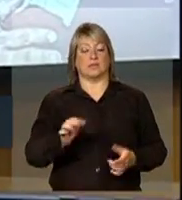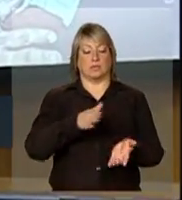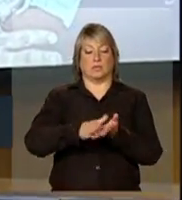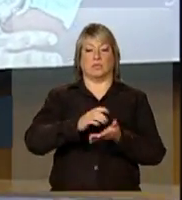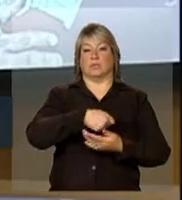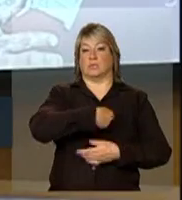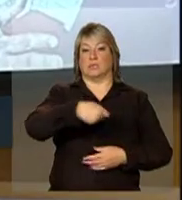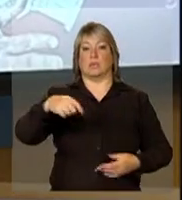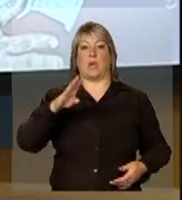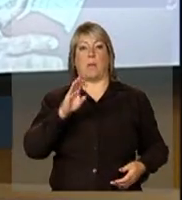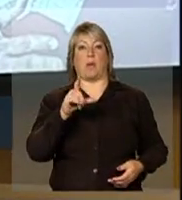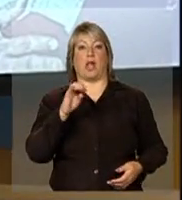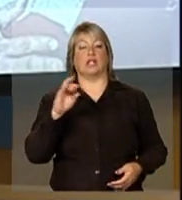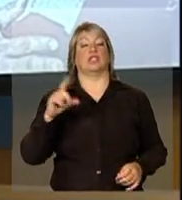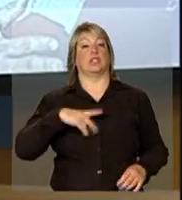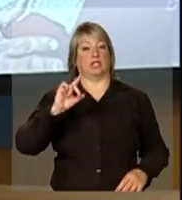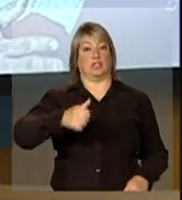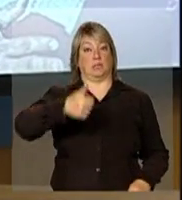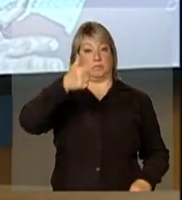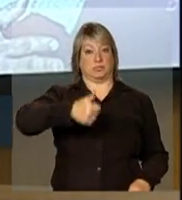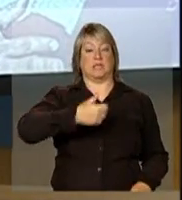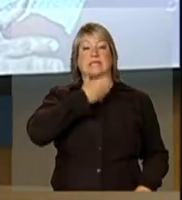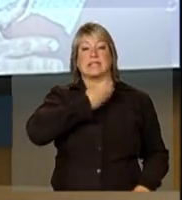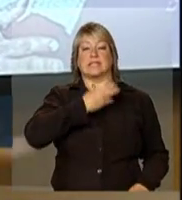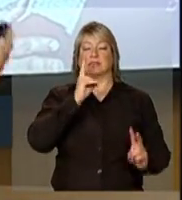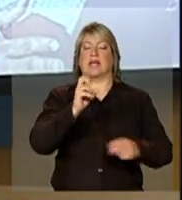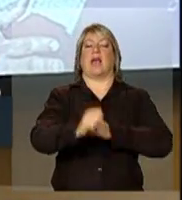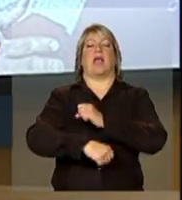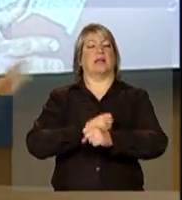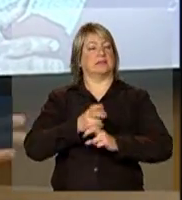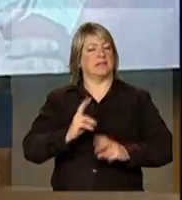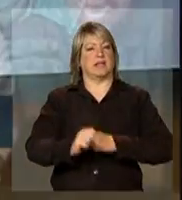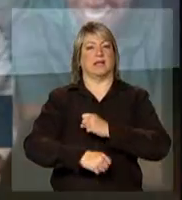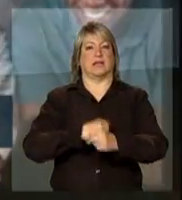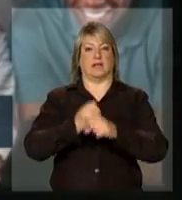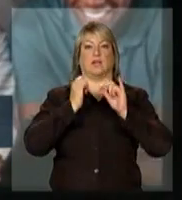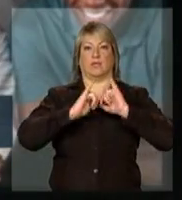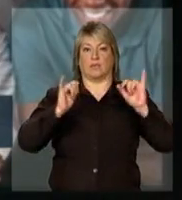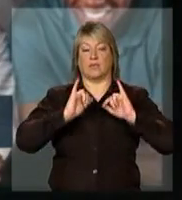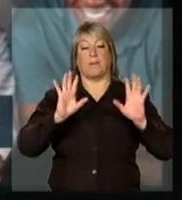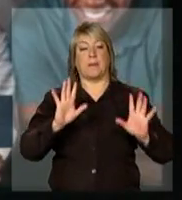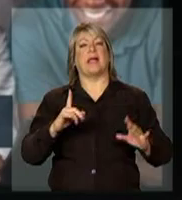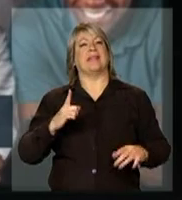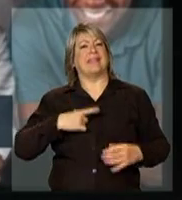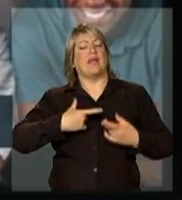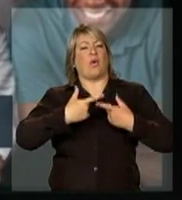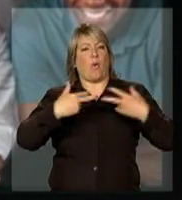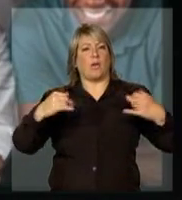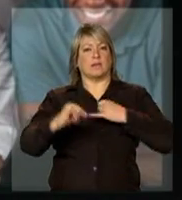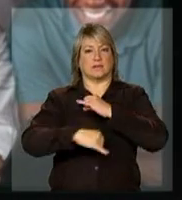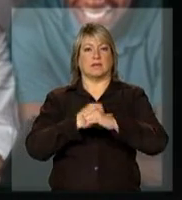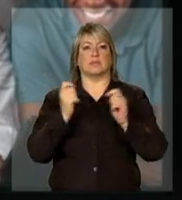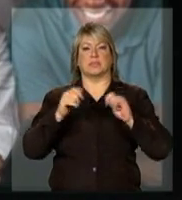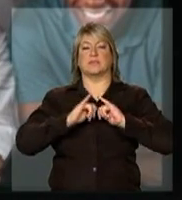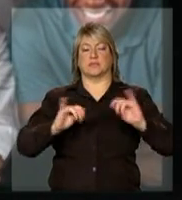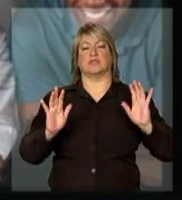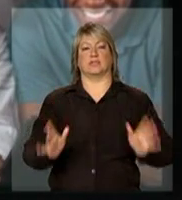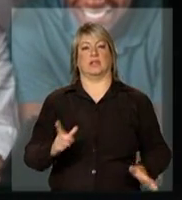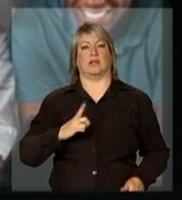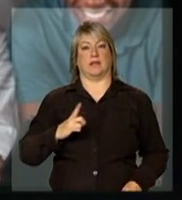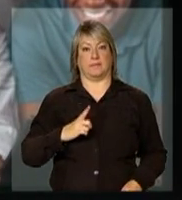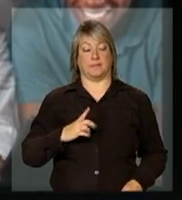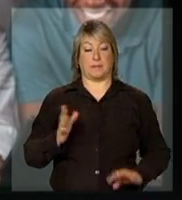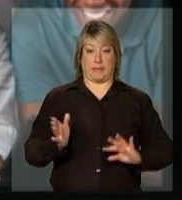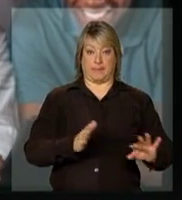boletim fisicamente no dia 1 de dezembro, como todo ano, mas vários dos dados já estão disponíveis. AIDS, eu só chamar a